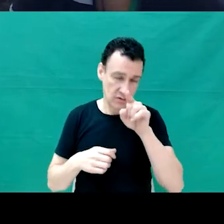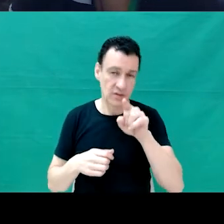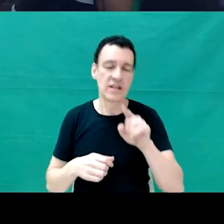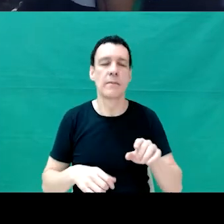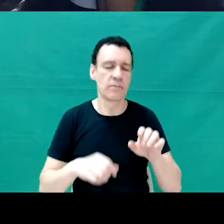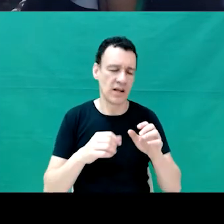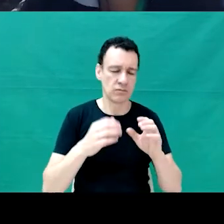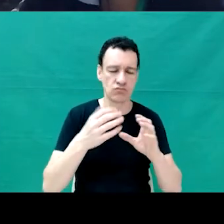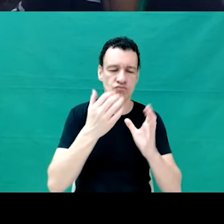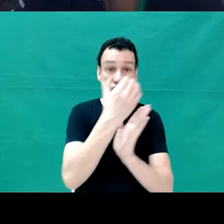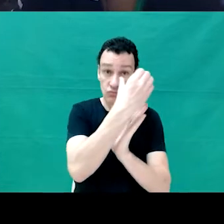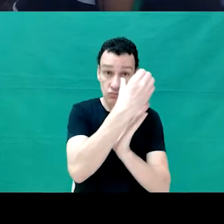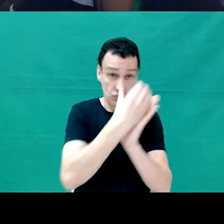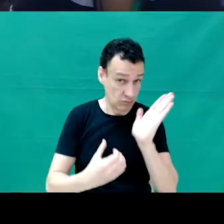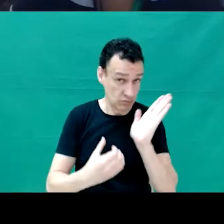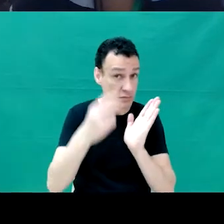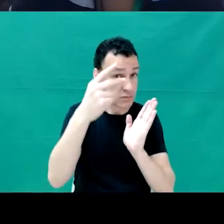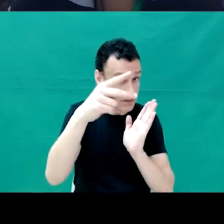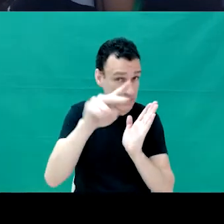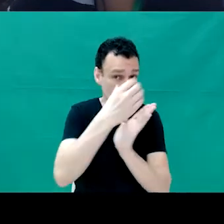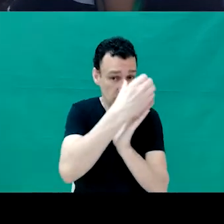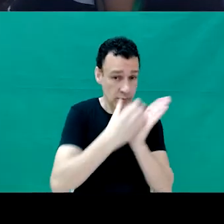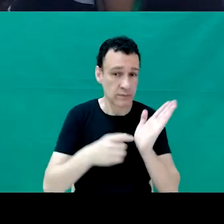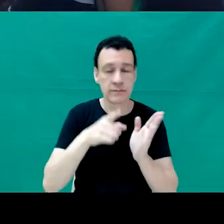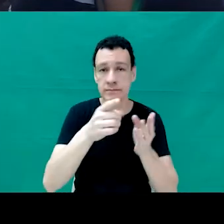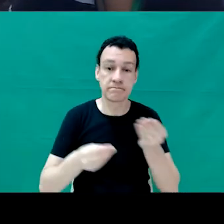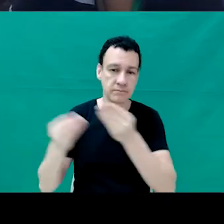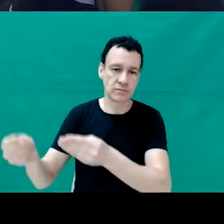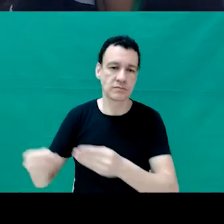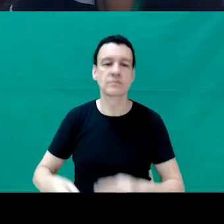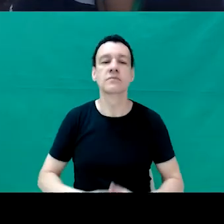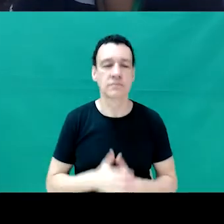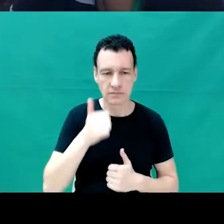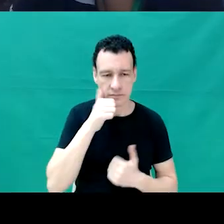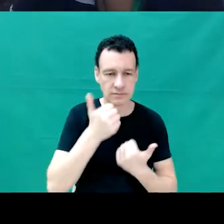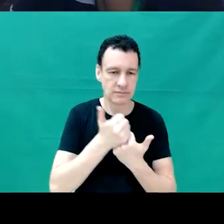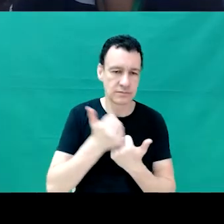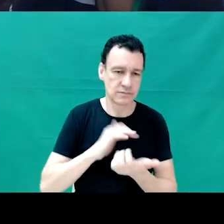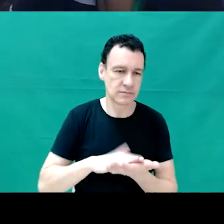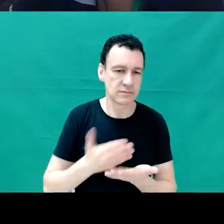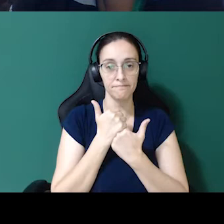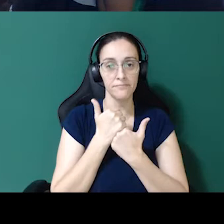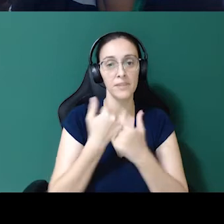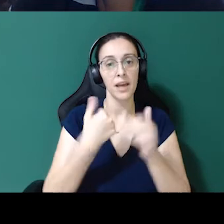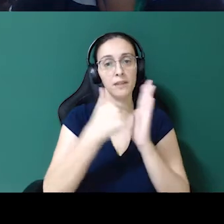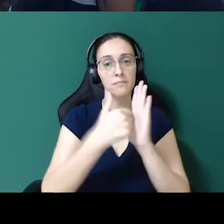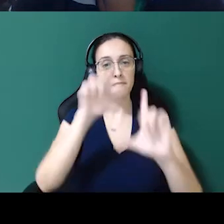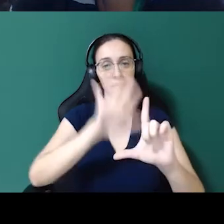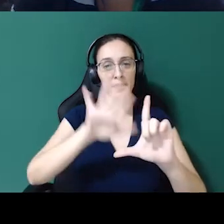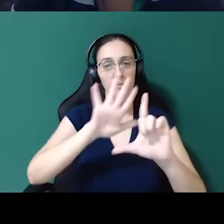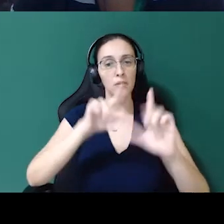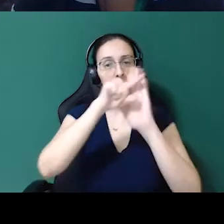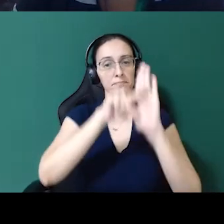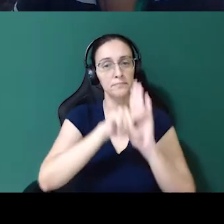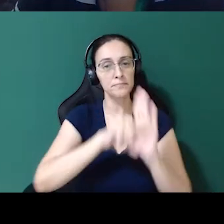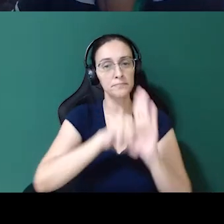o seu currículo para eles analisarem. e ela é uma plataforma que ela é voltada para análise de